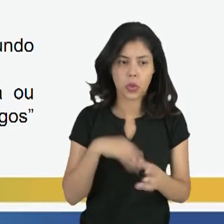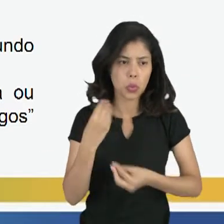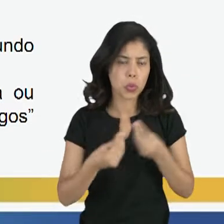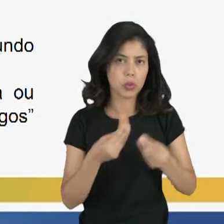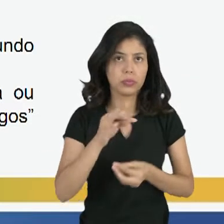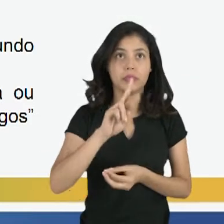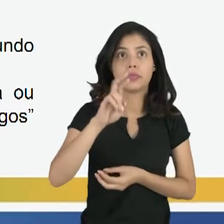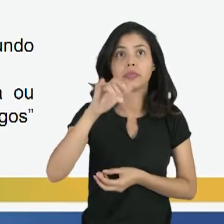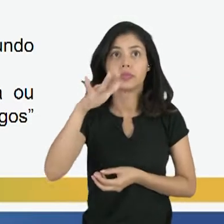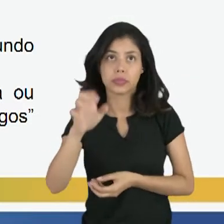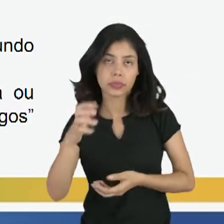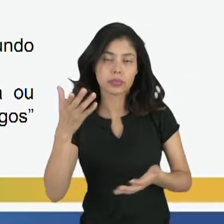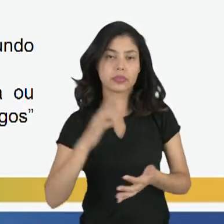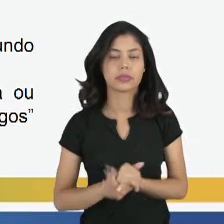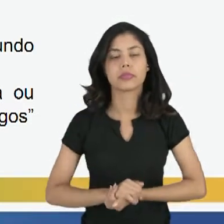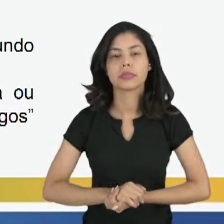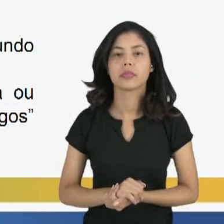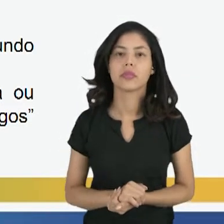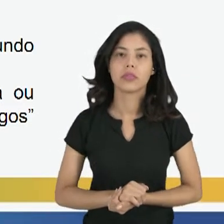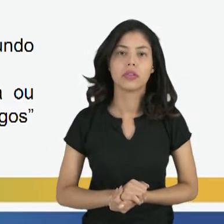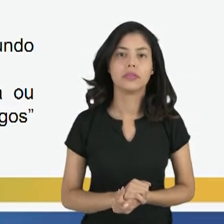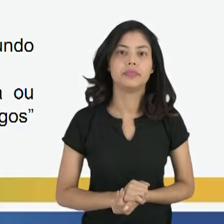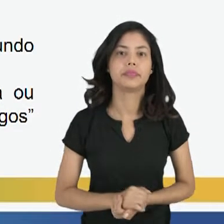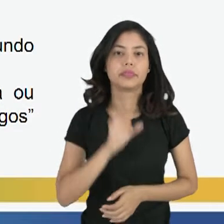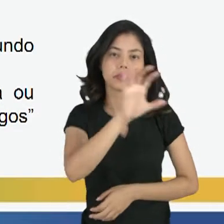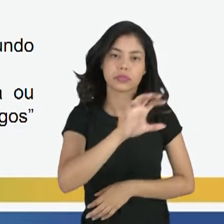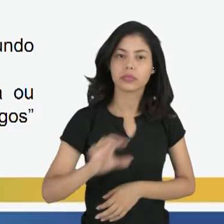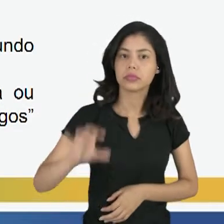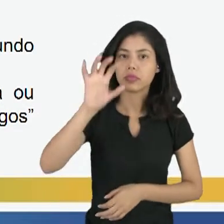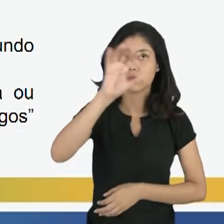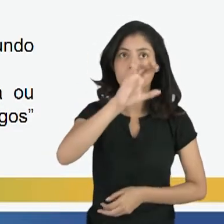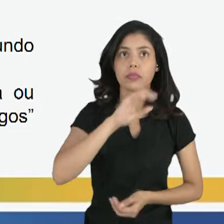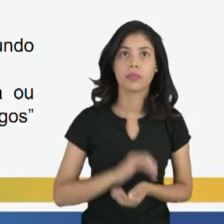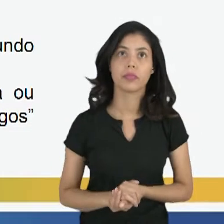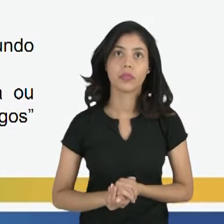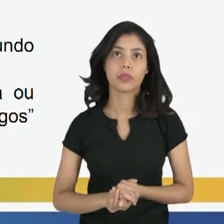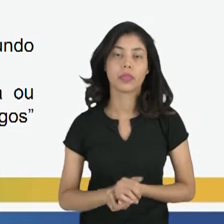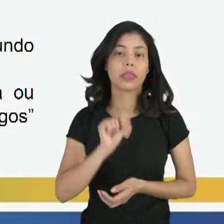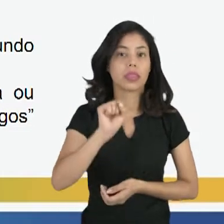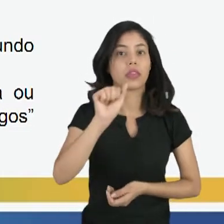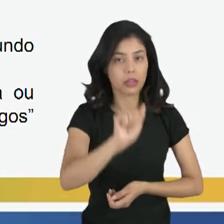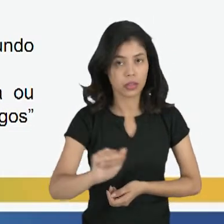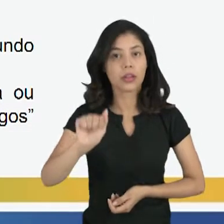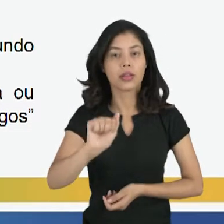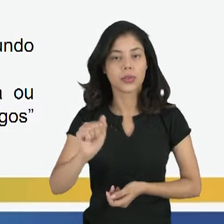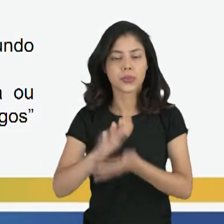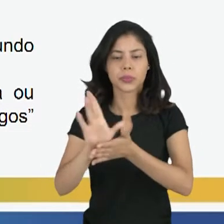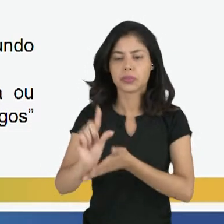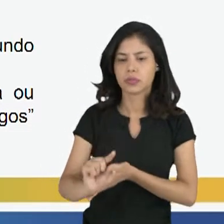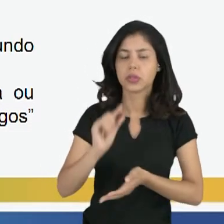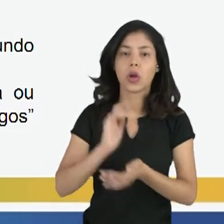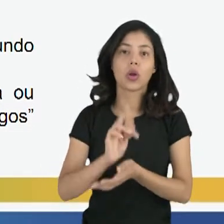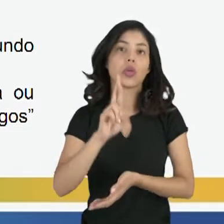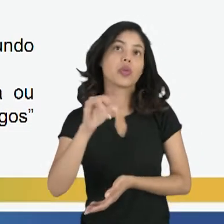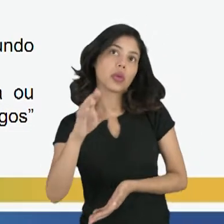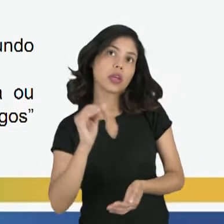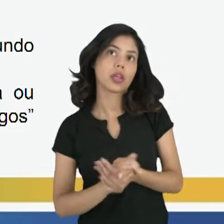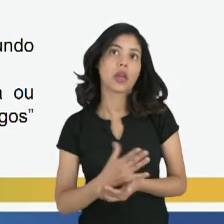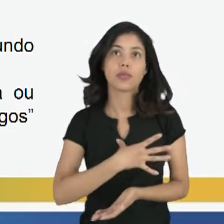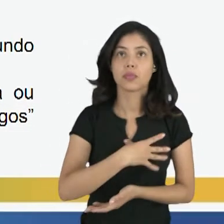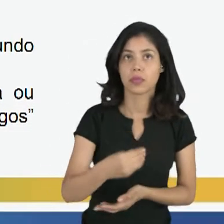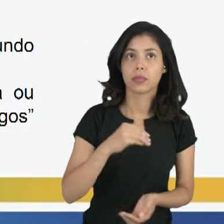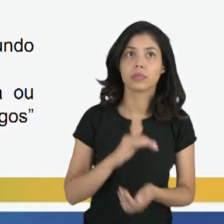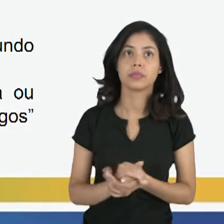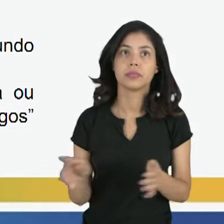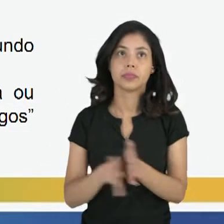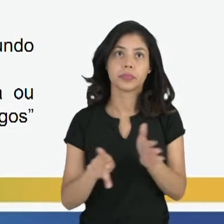Tales de Mileto, né? Que é uma região da Jônia. Na Ásia Menor, atual Turquia. Filho de nobre, pertencia